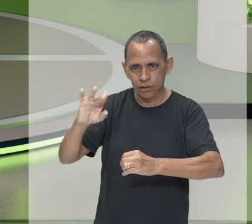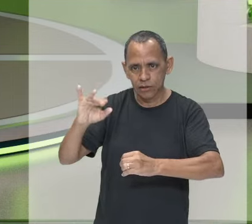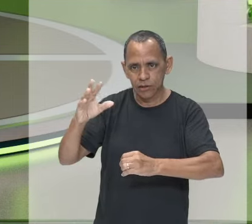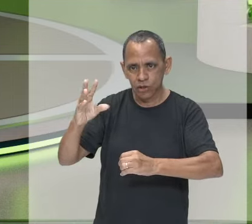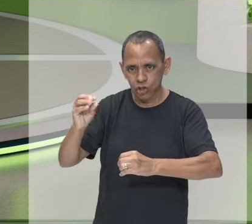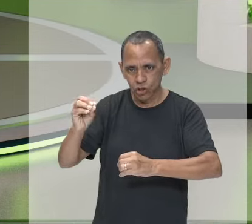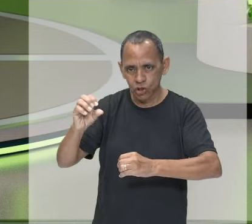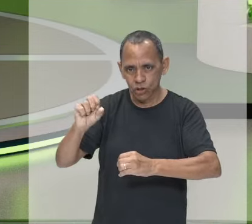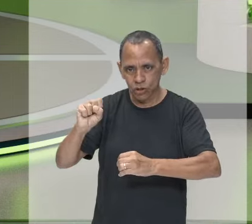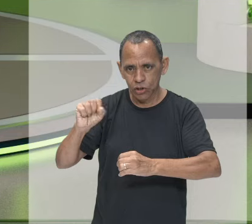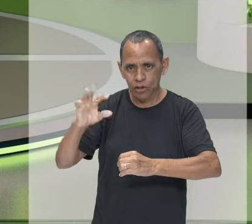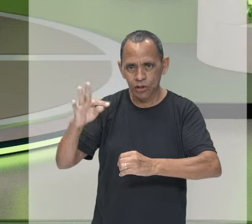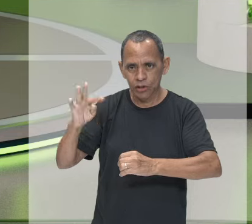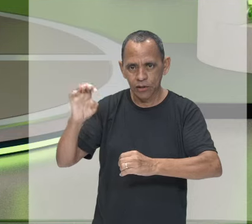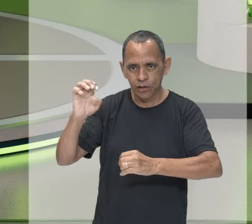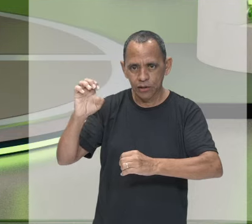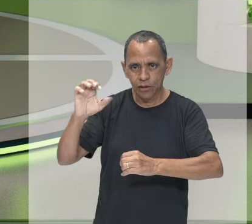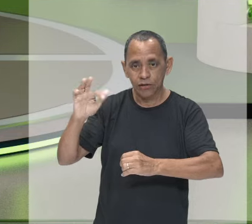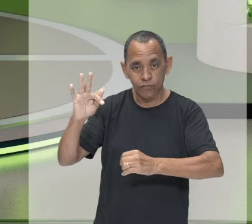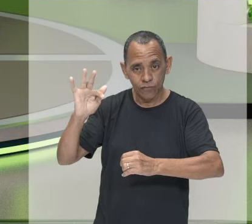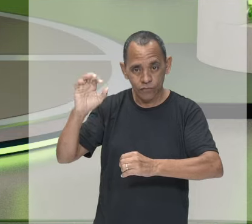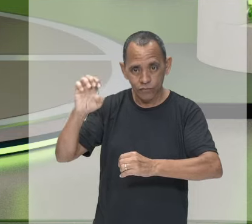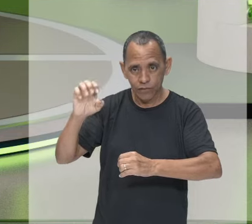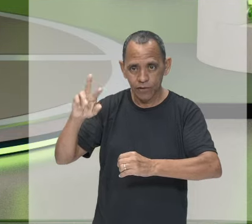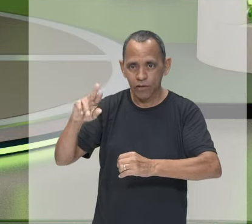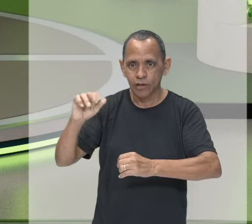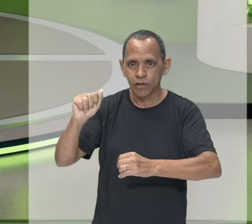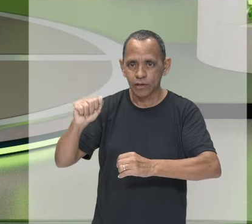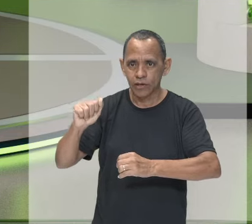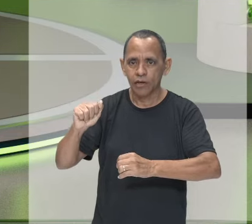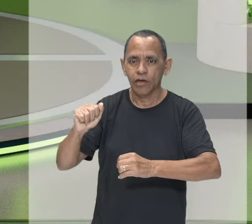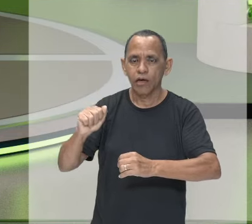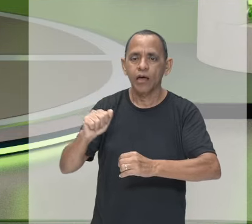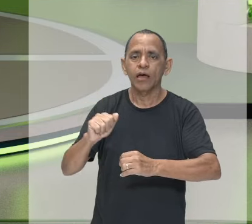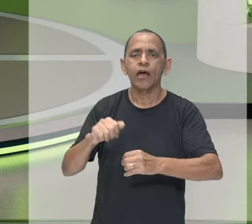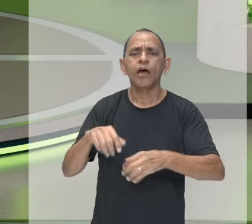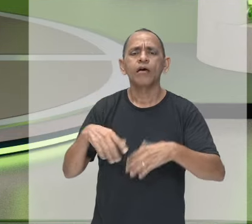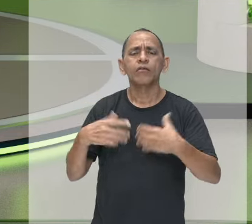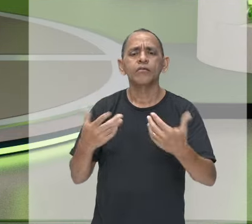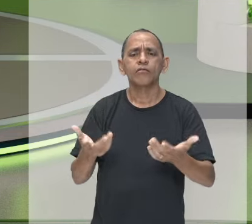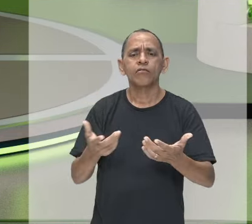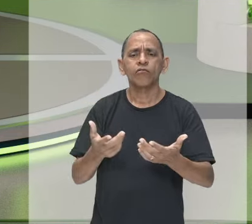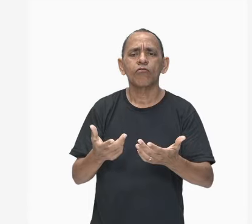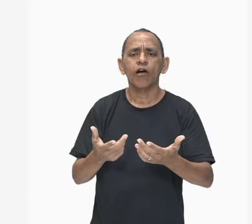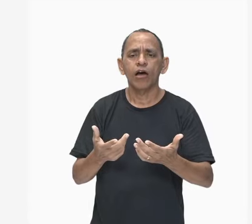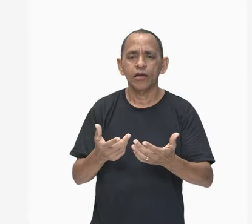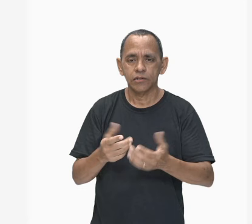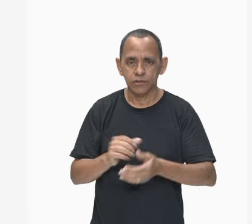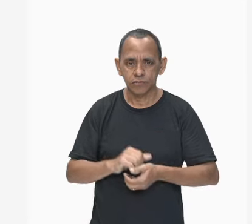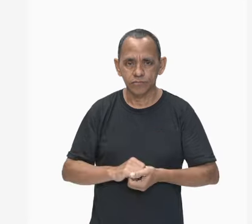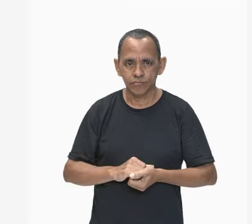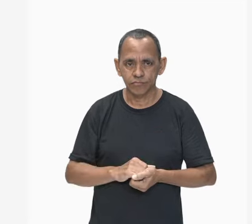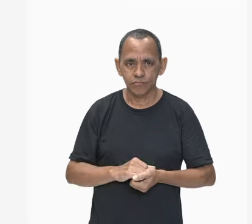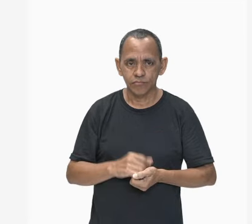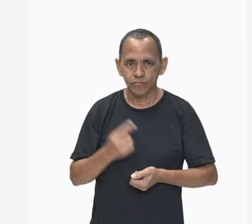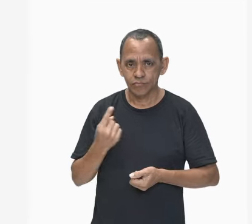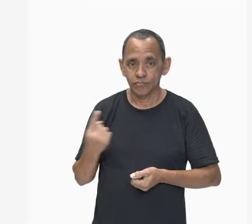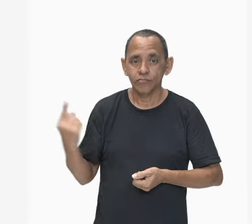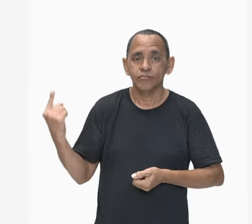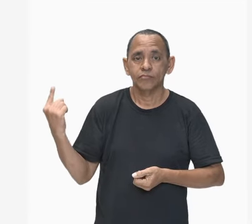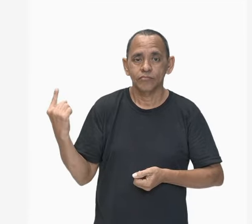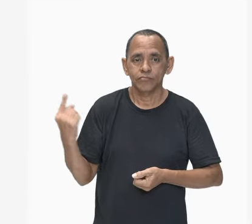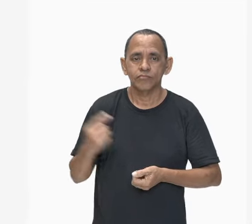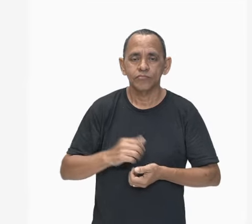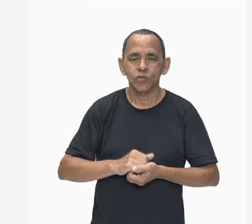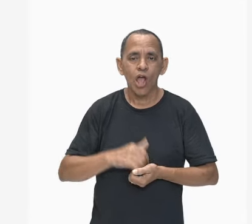dizer para você quais são os corpos eletrizados. O que é um corpo eletrizado? Olha lá, corpos